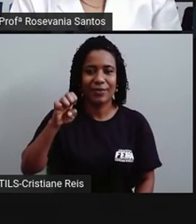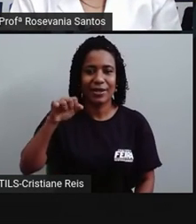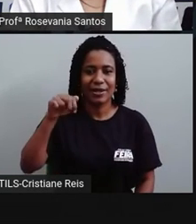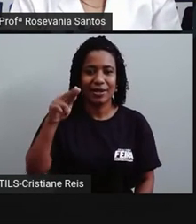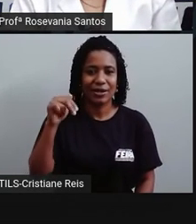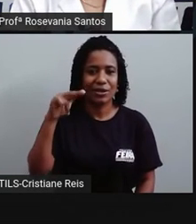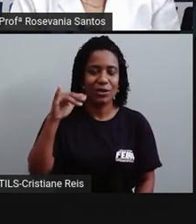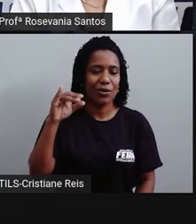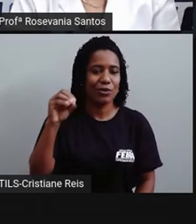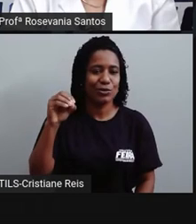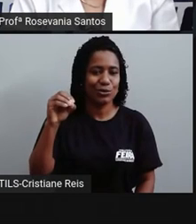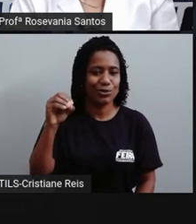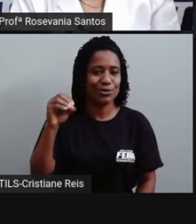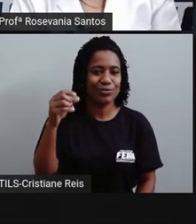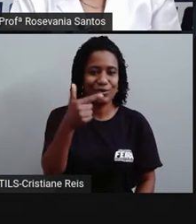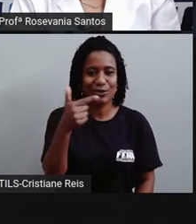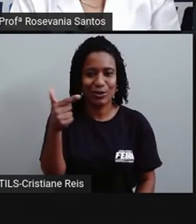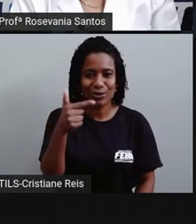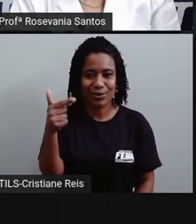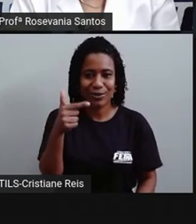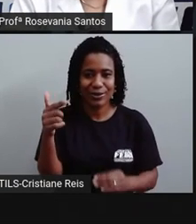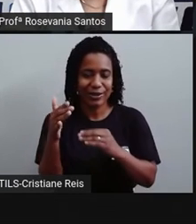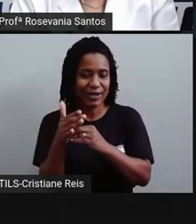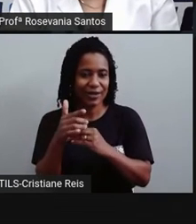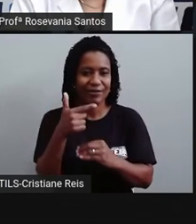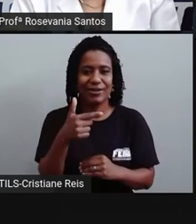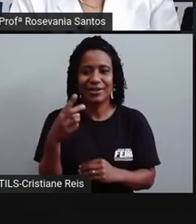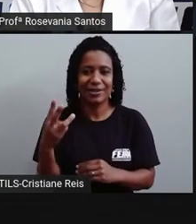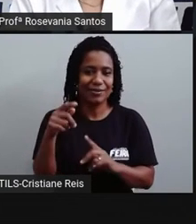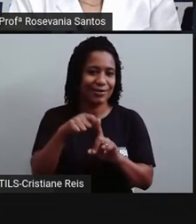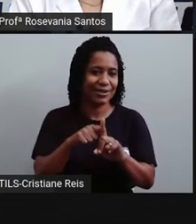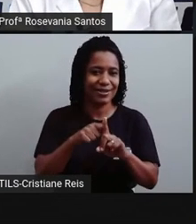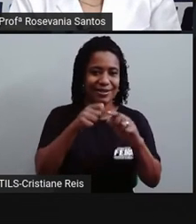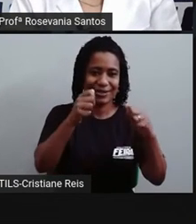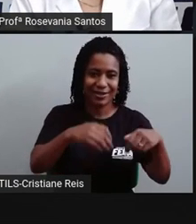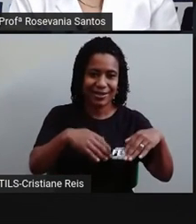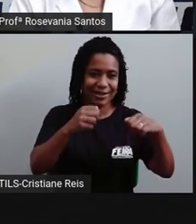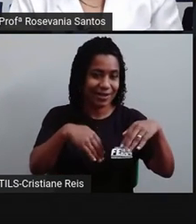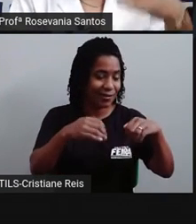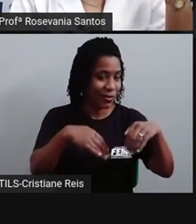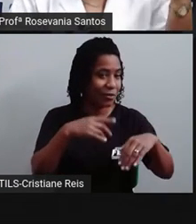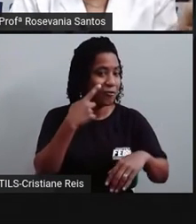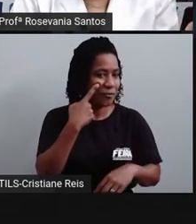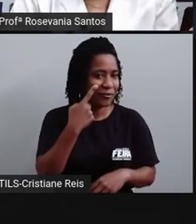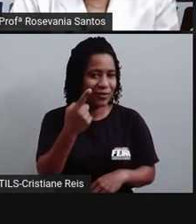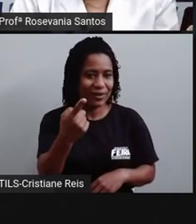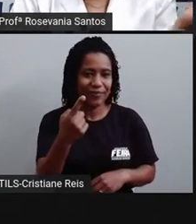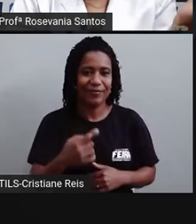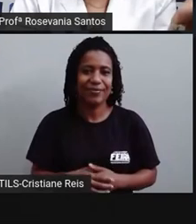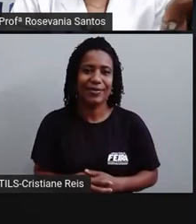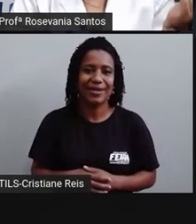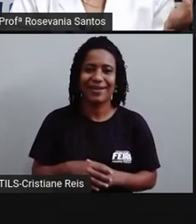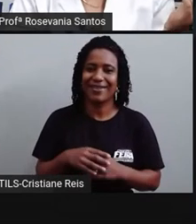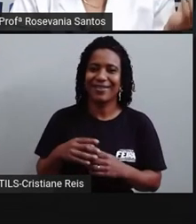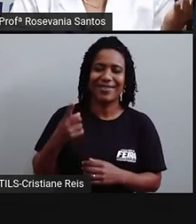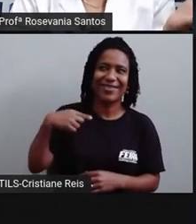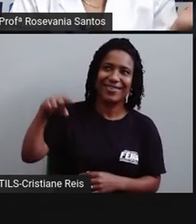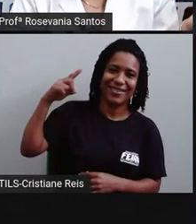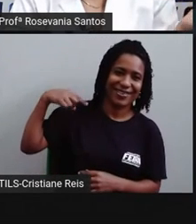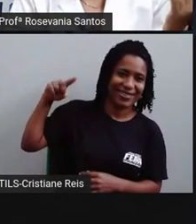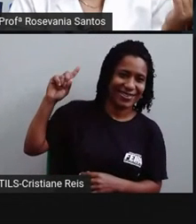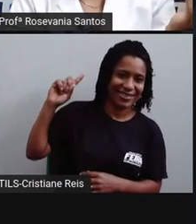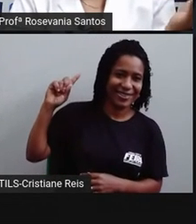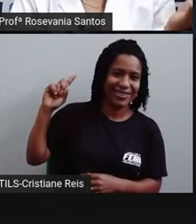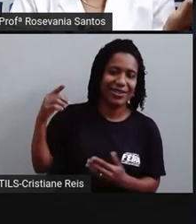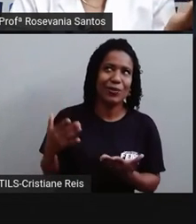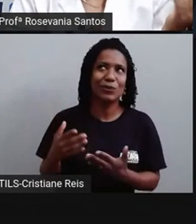Esse equinócio aqui que começa no dia 22 ou 23 de setembro, que foi o que a gente, né, vivenciou tem poucos diazinhos, né?